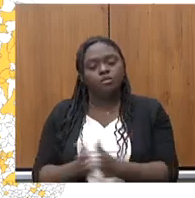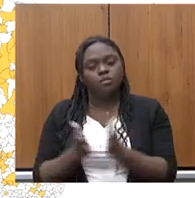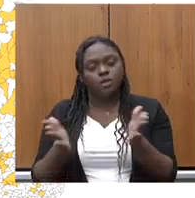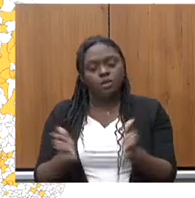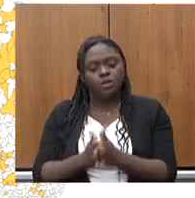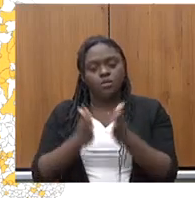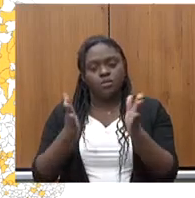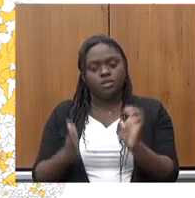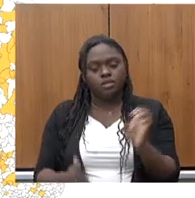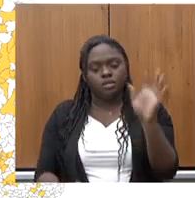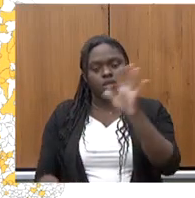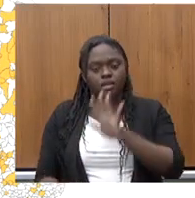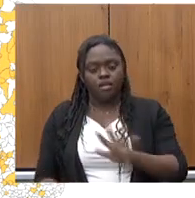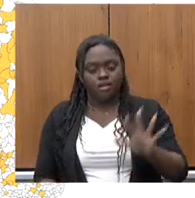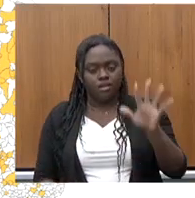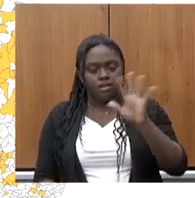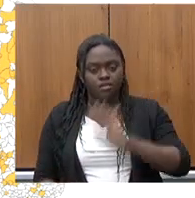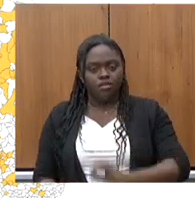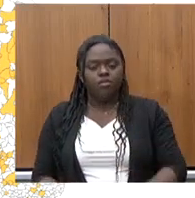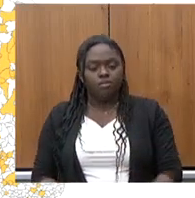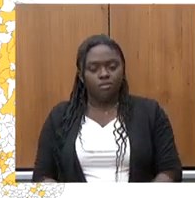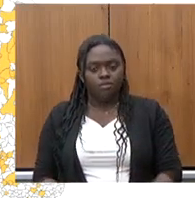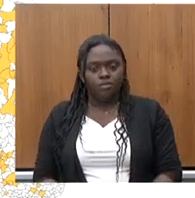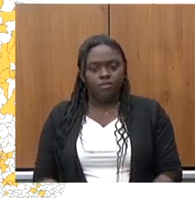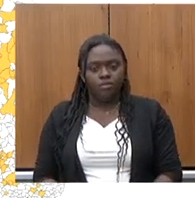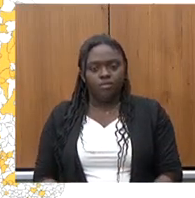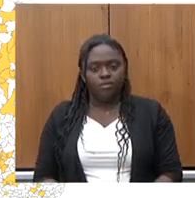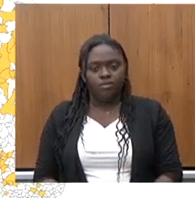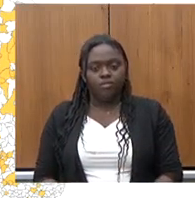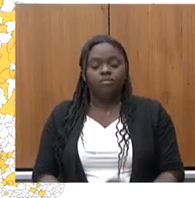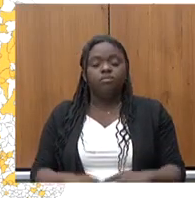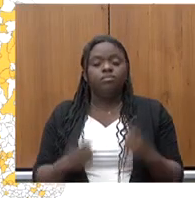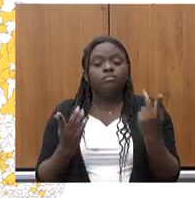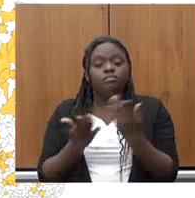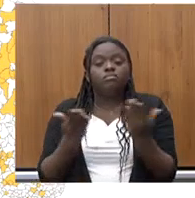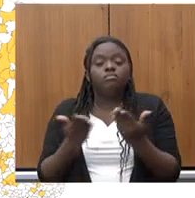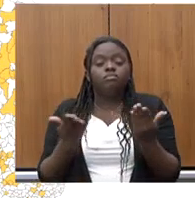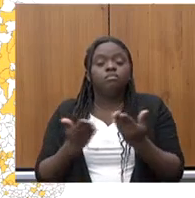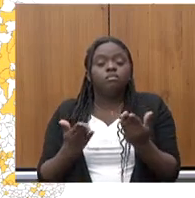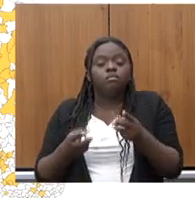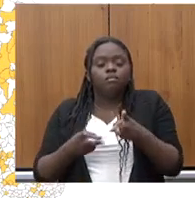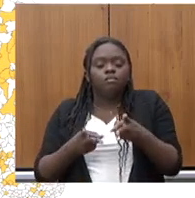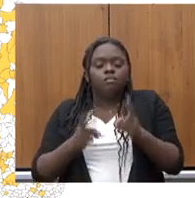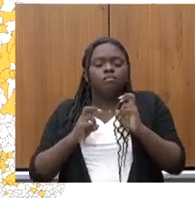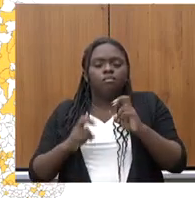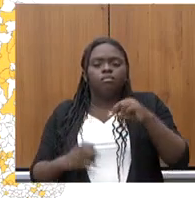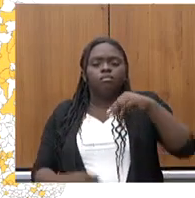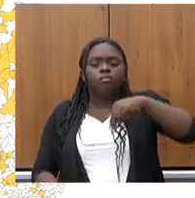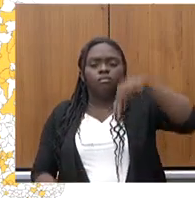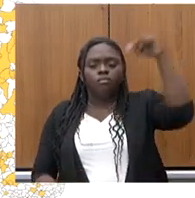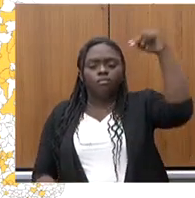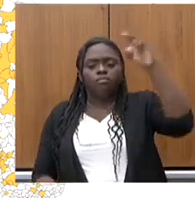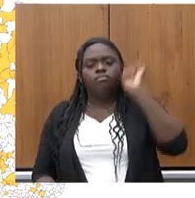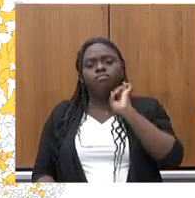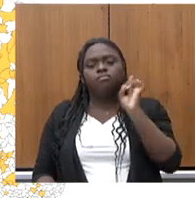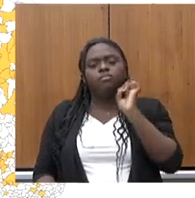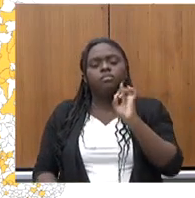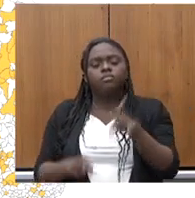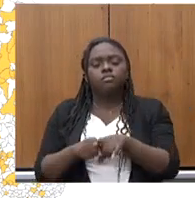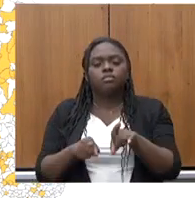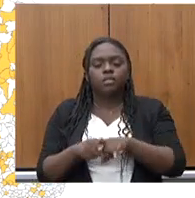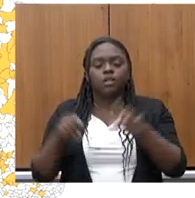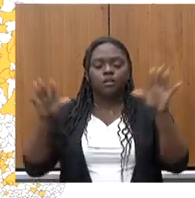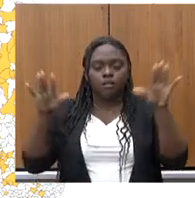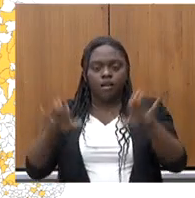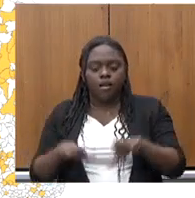do estado, tidas como os mais pobres. Mas agora nós vemos que o norte de Minas e os nossos vales, no